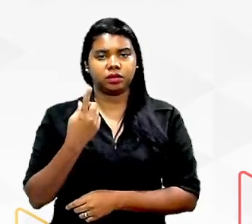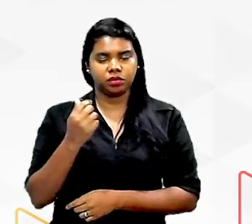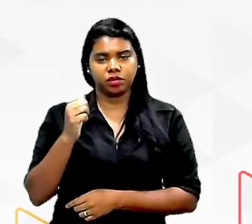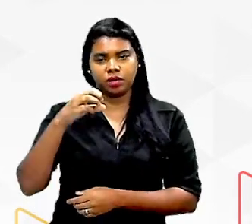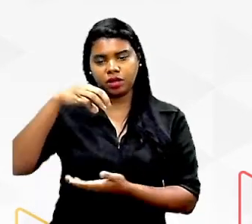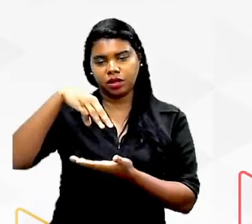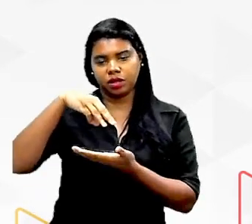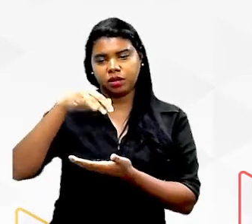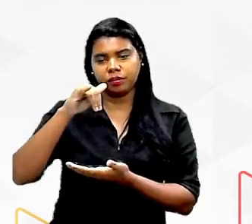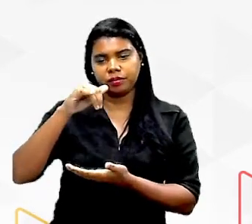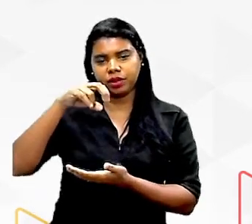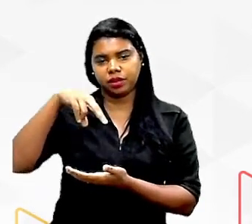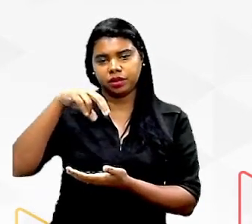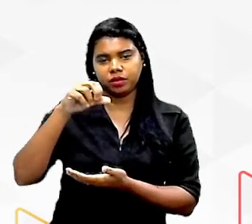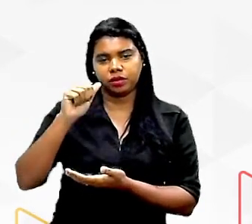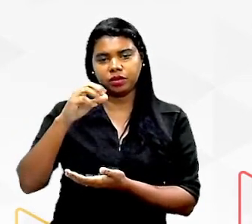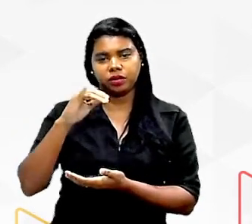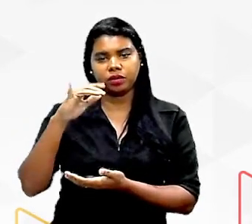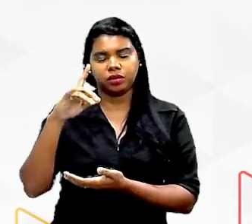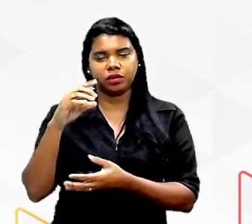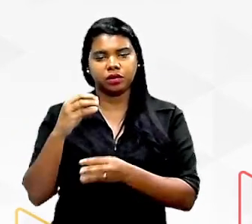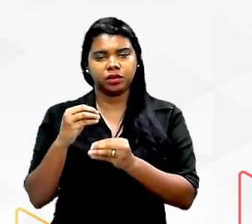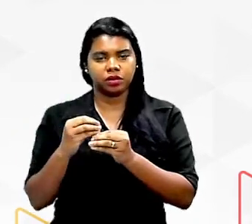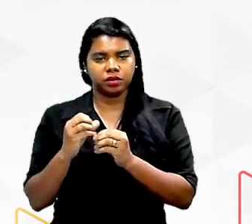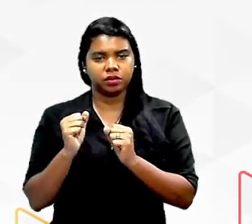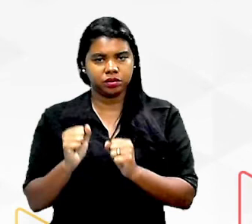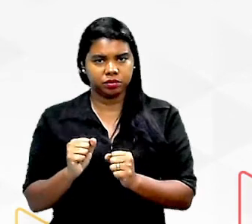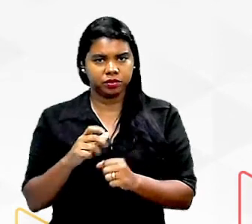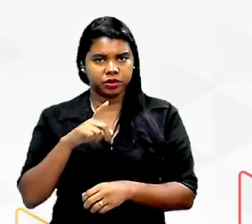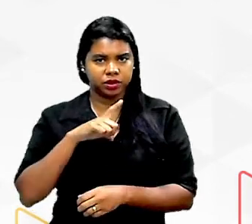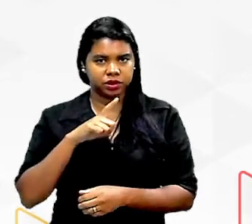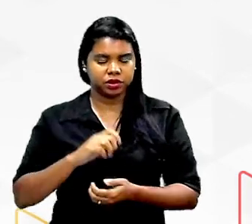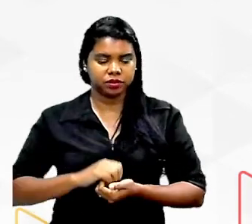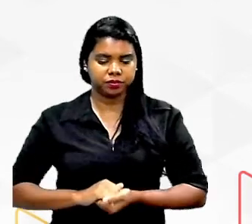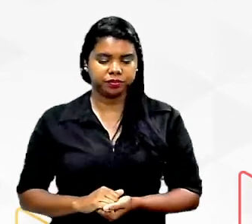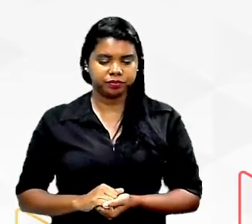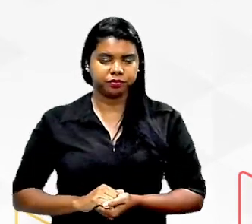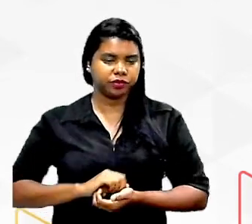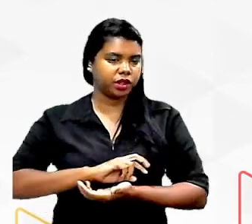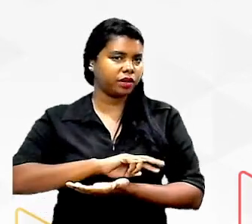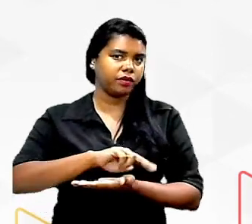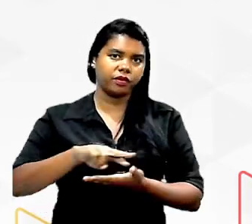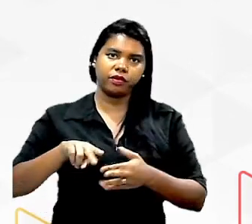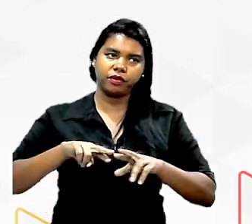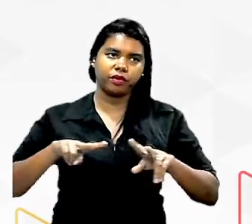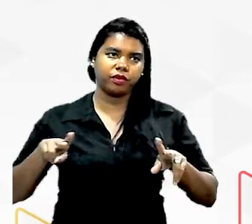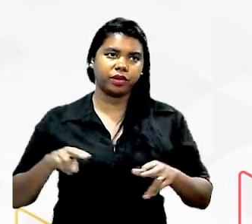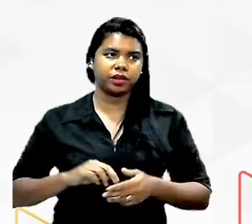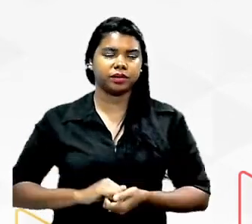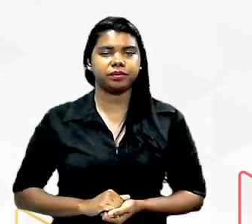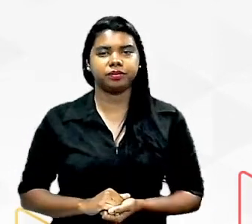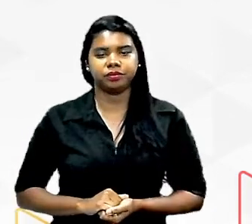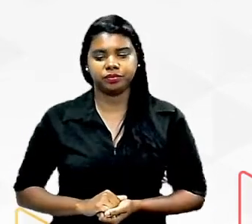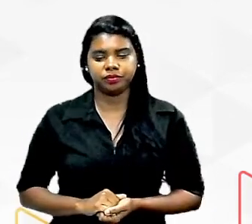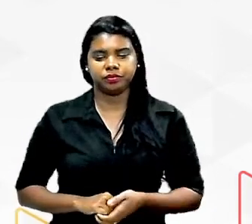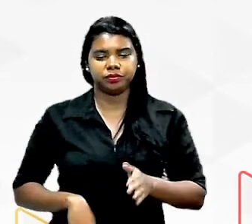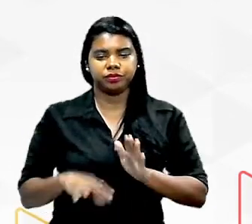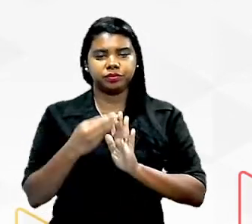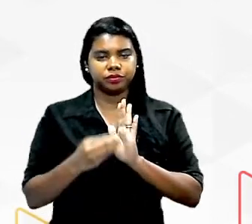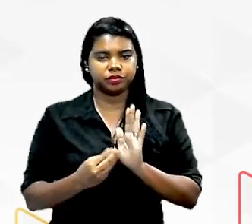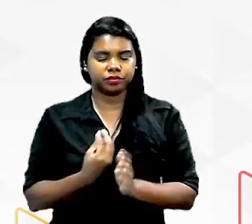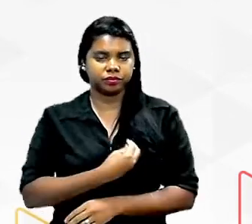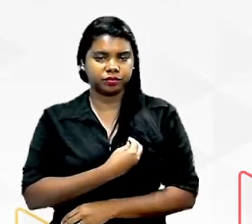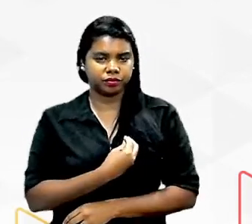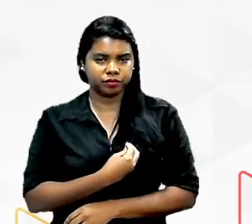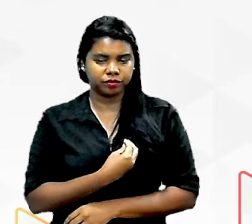ácido tá então quantos aminoácidos podem existir aqueles infinitos quantos compõem os seres viv